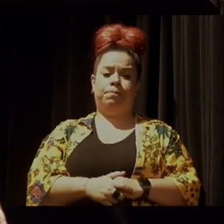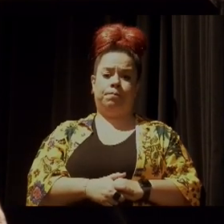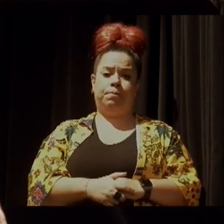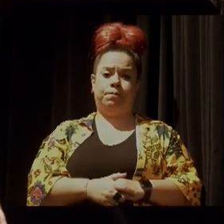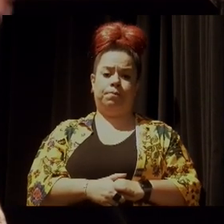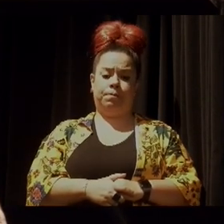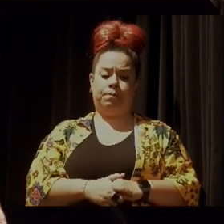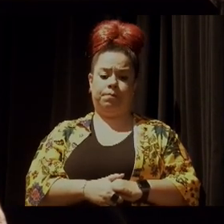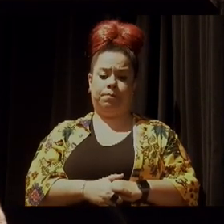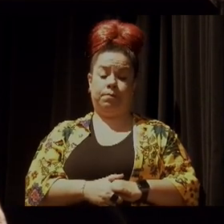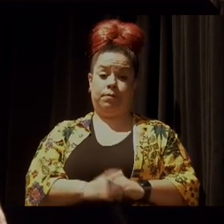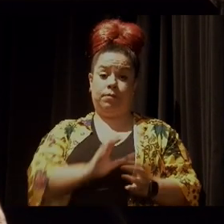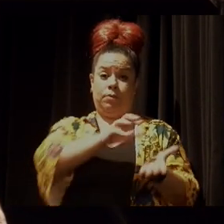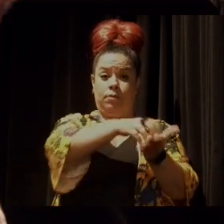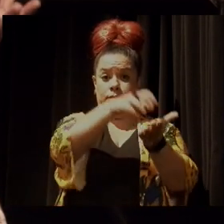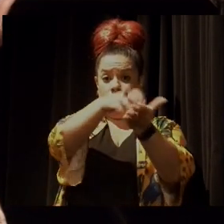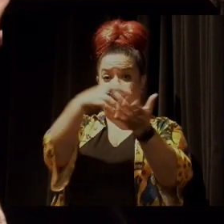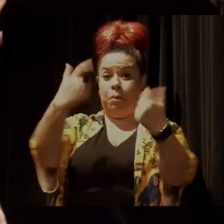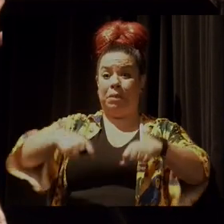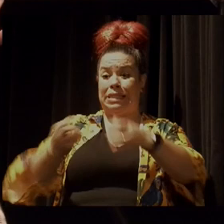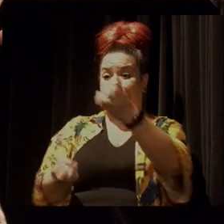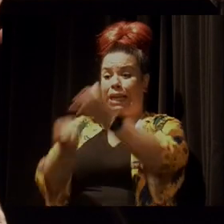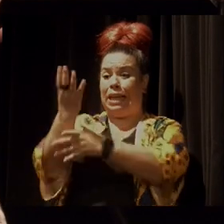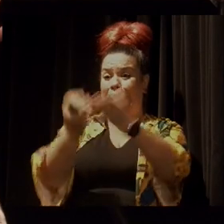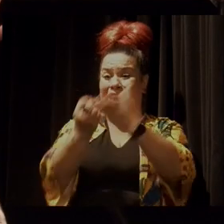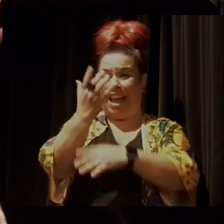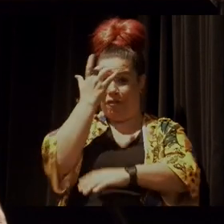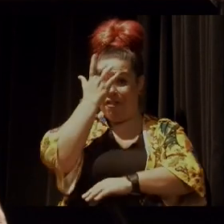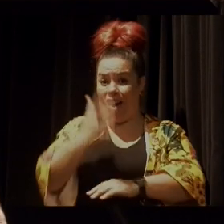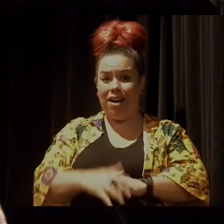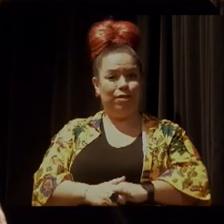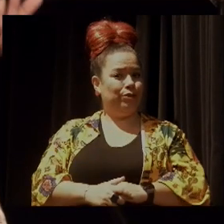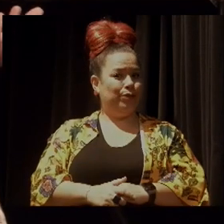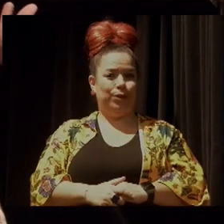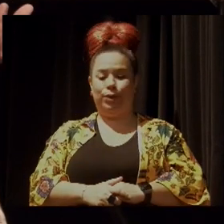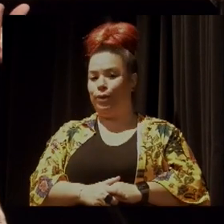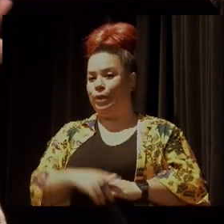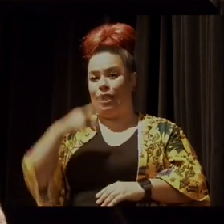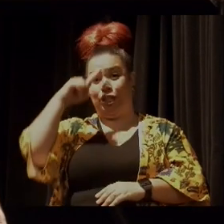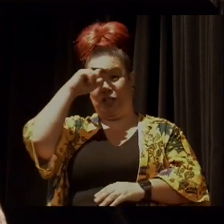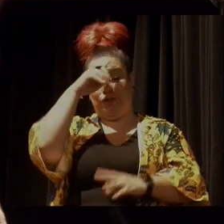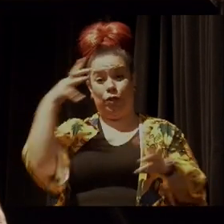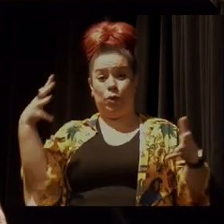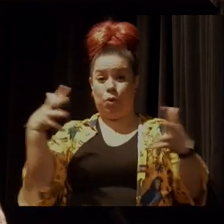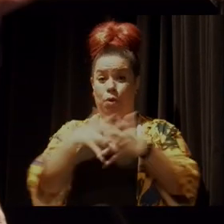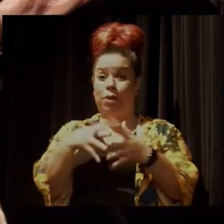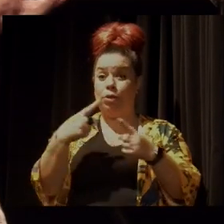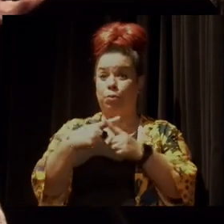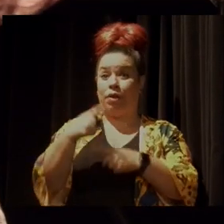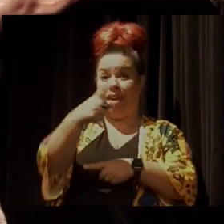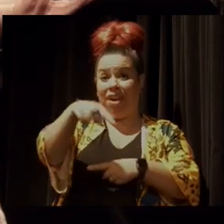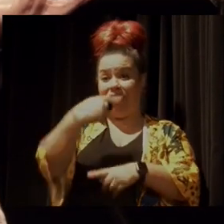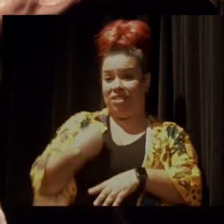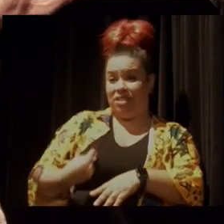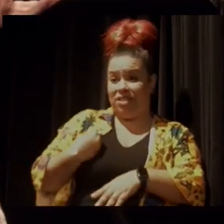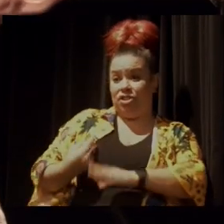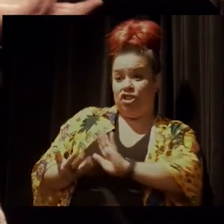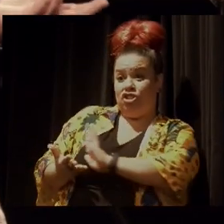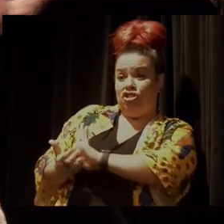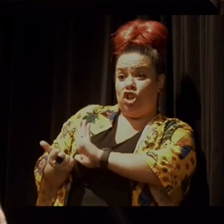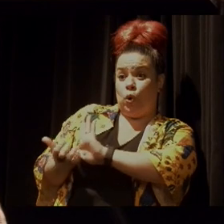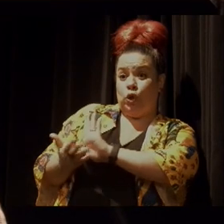territórios, novas unidades sejam criadas, é muito difícil. É muito complexo. se já estão retirando o direito até